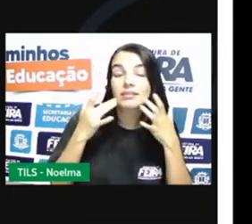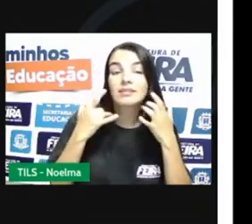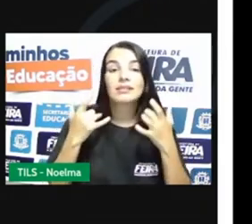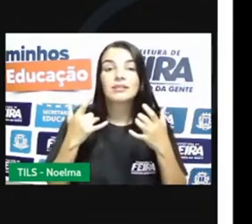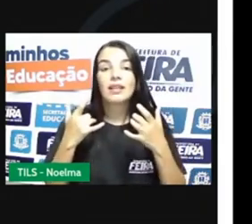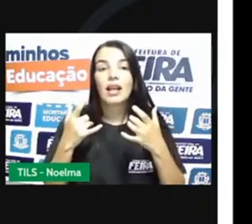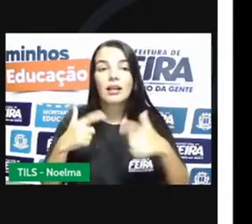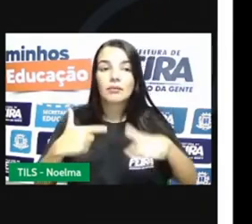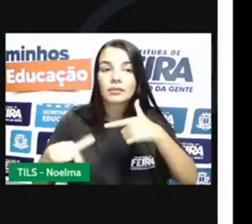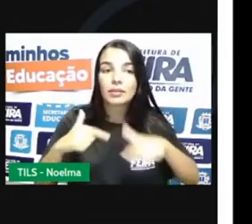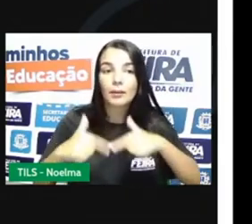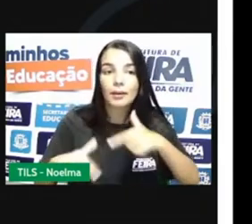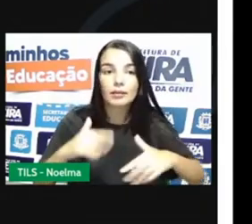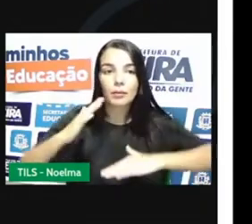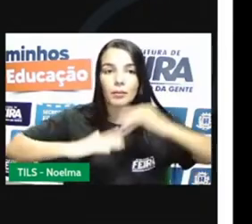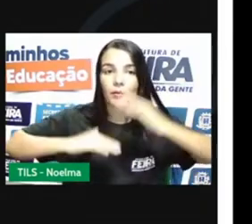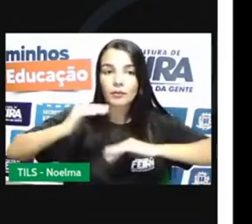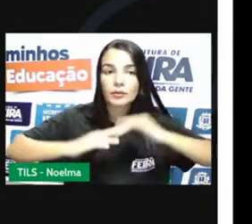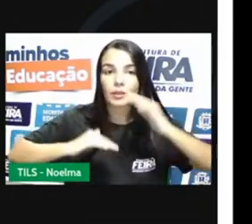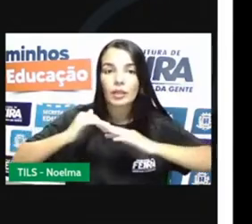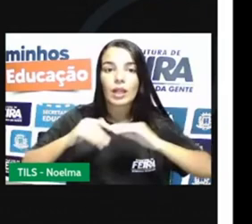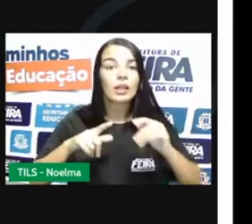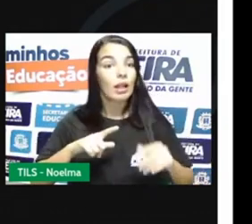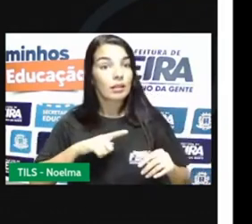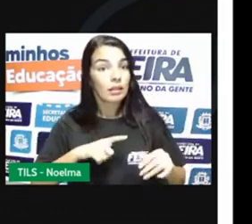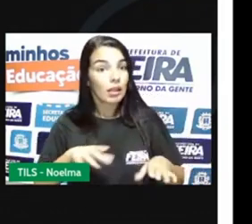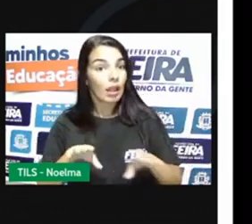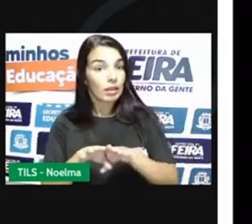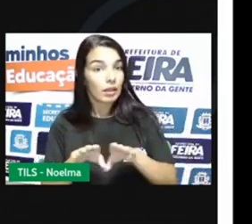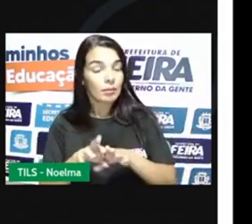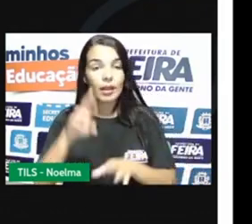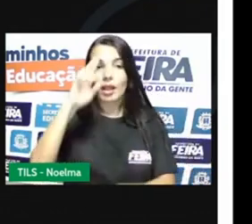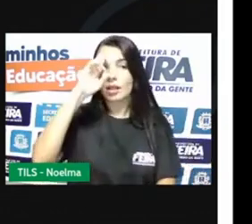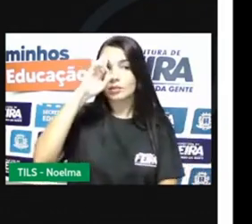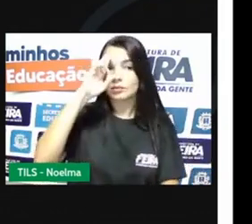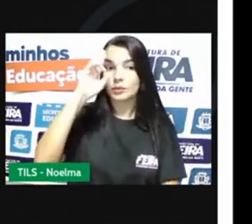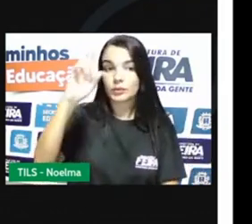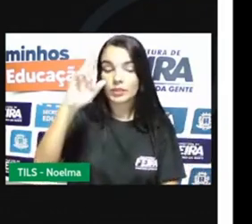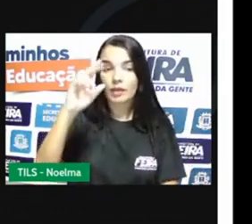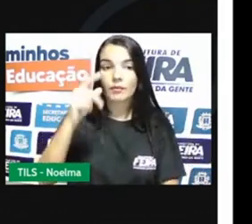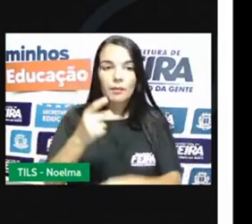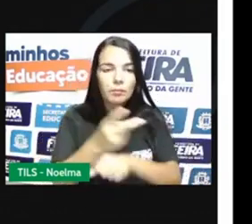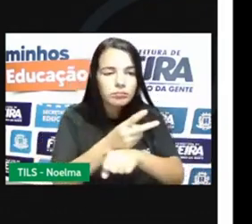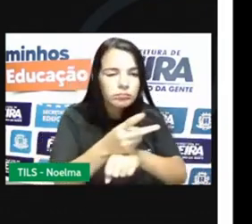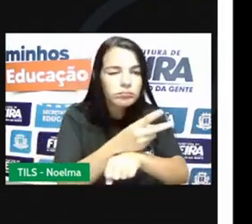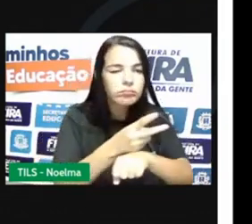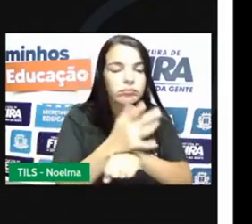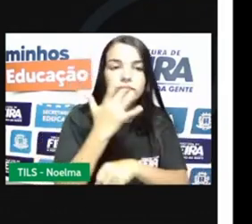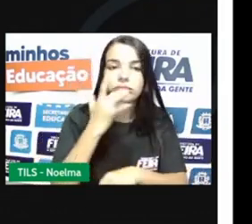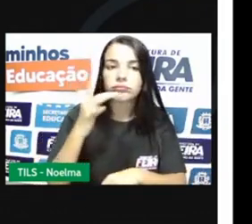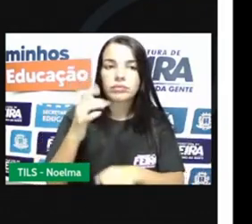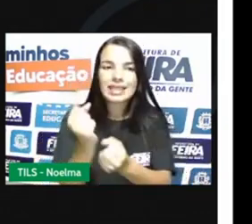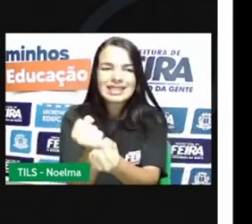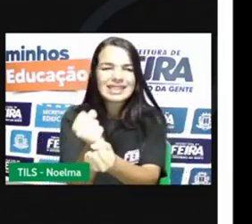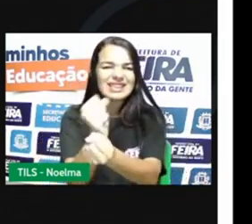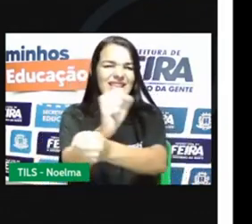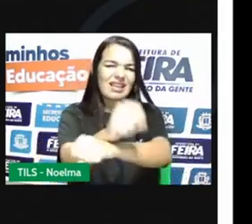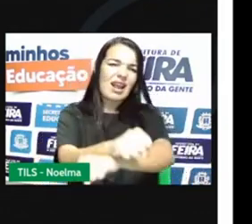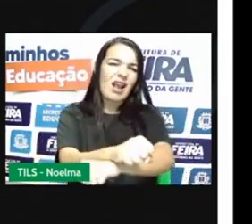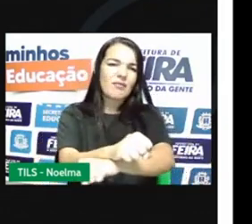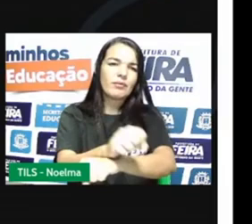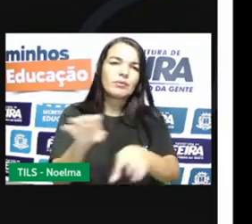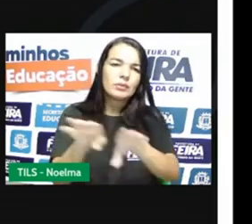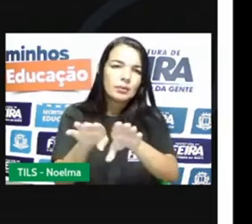liberais. Além desses profissionais, tinham os trabalhadores responsáveis pela mineração e escravos trazidos de